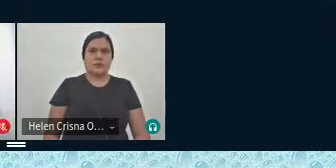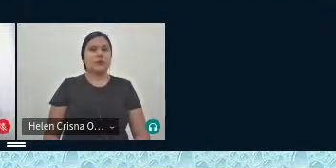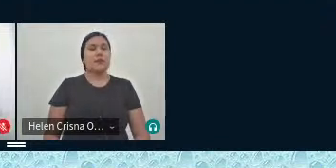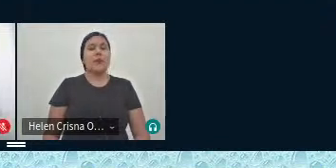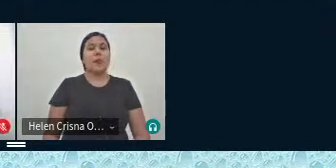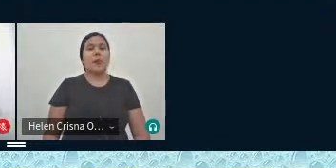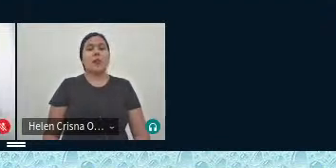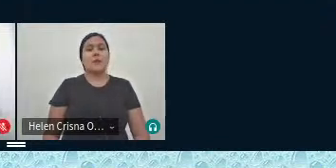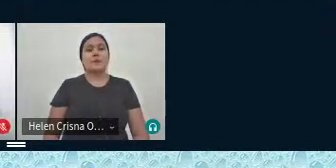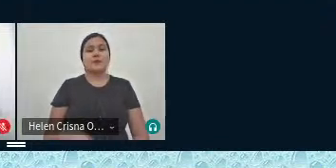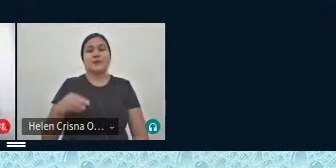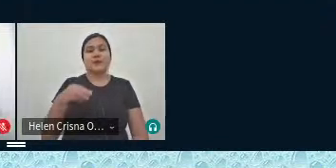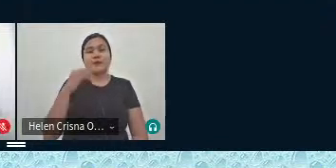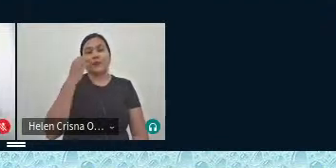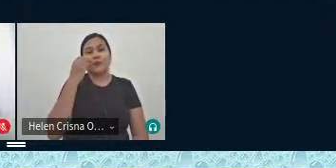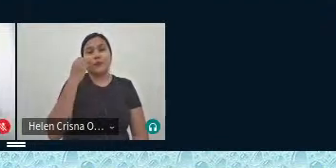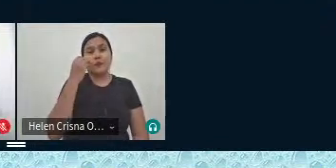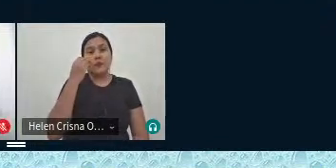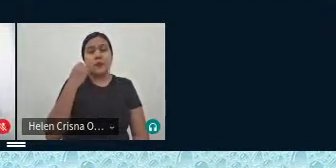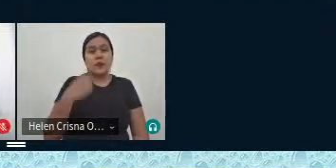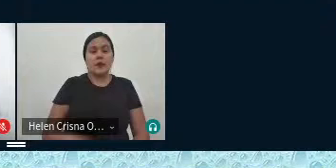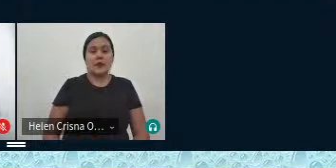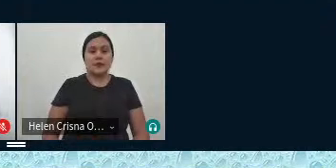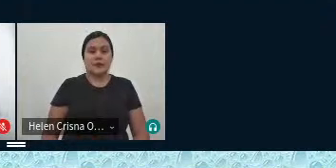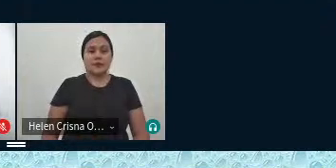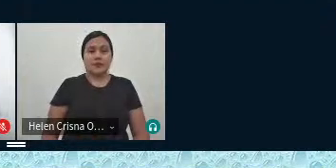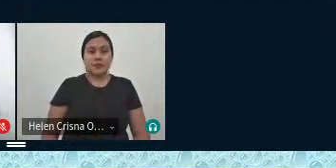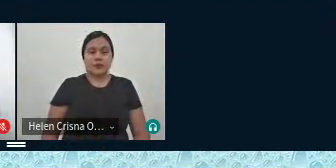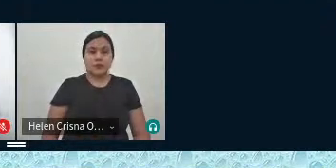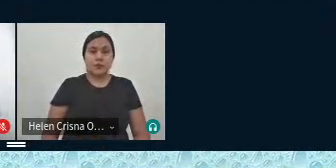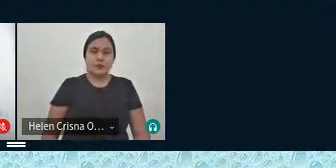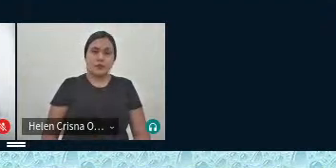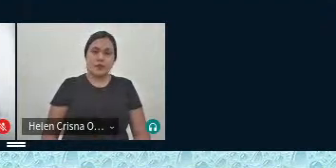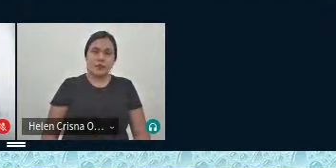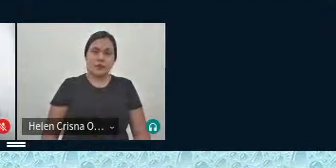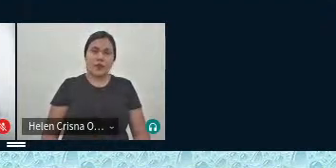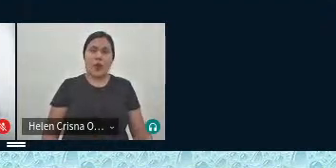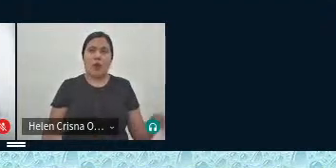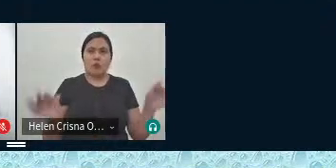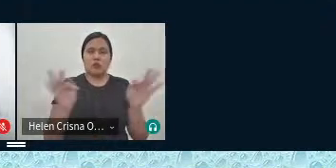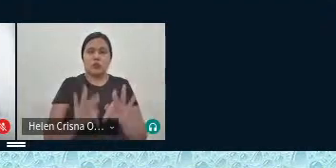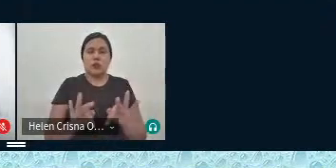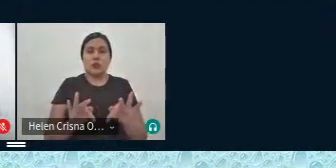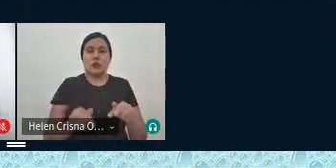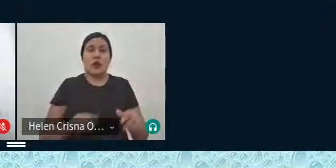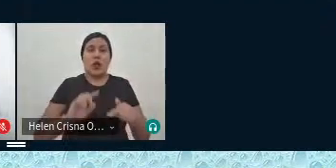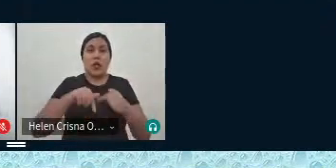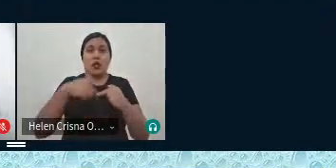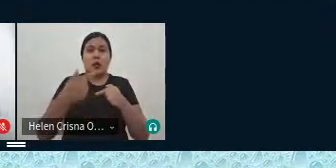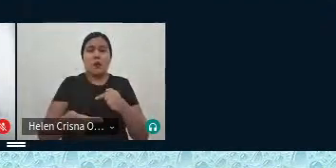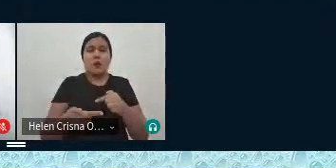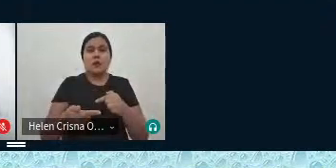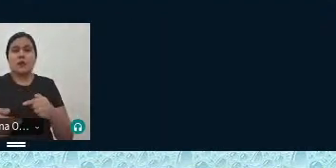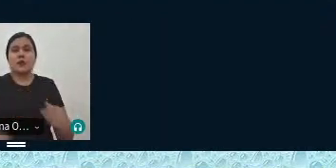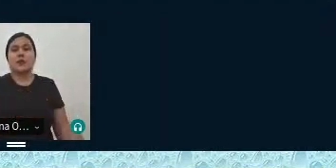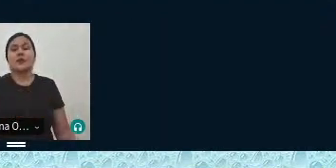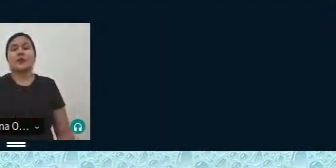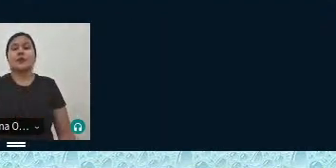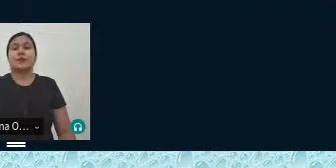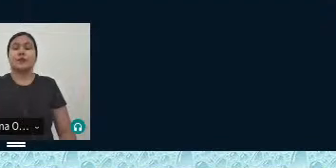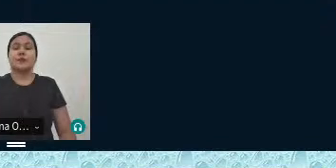Márcia eu vou finalizar aqui aí depois eu passo a palavra para ti